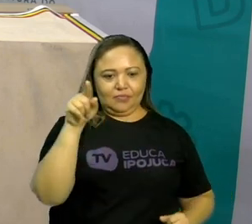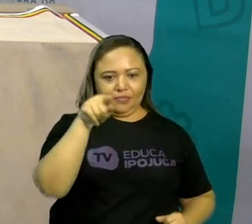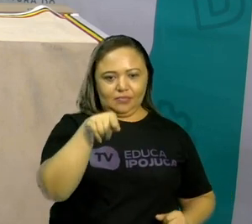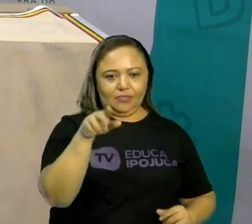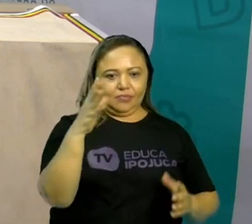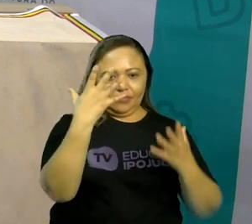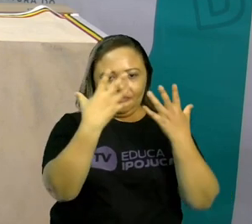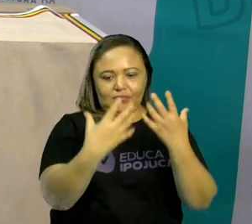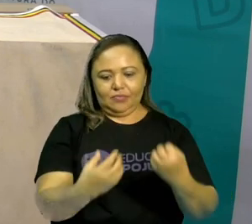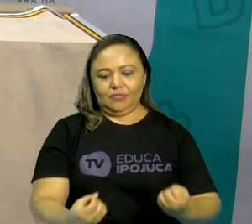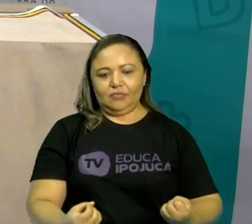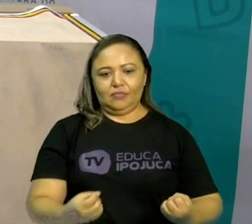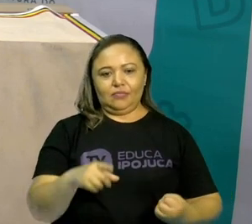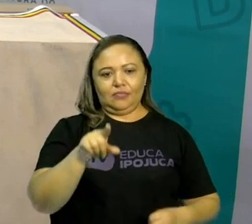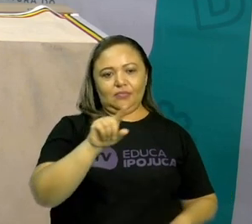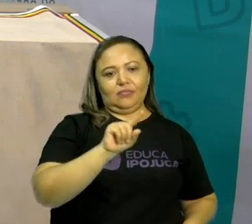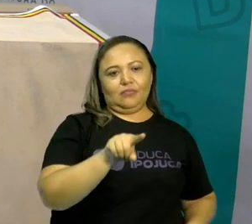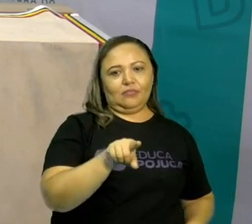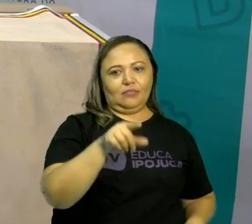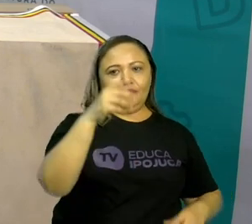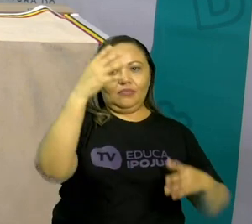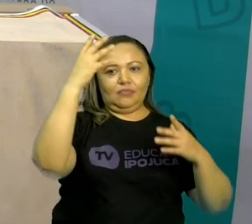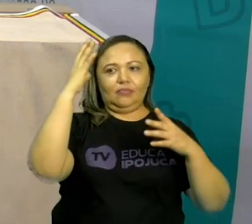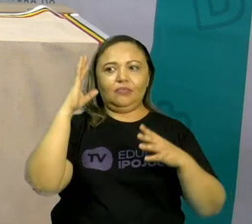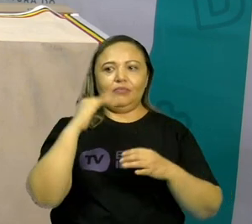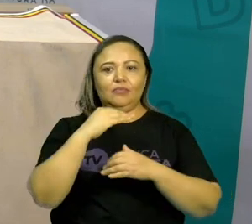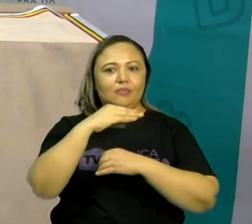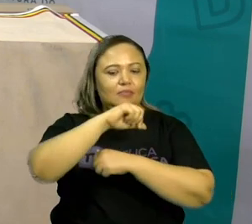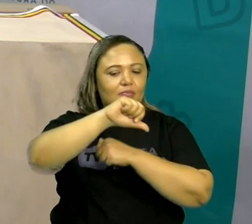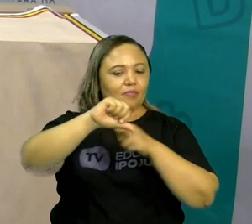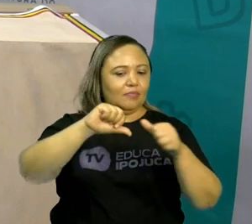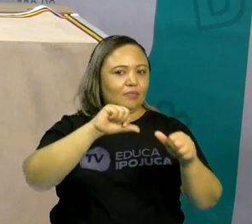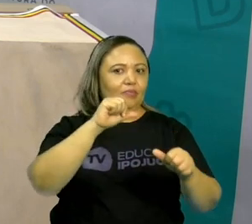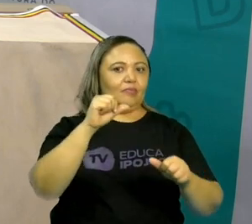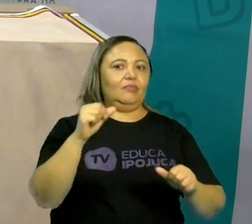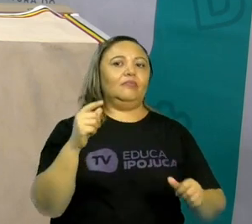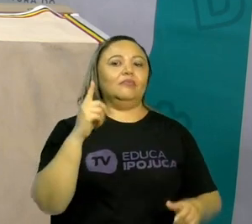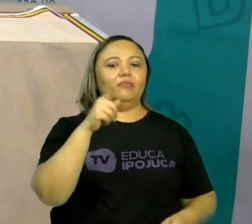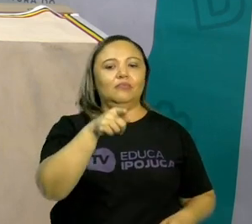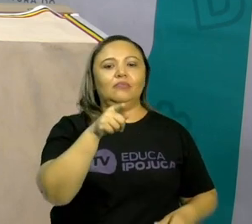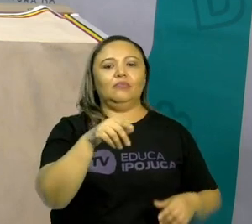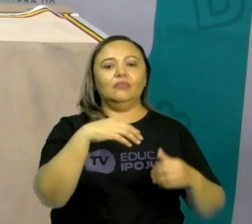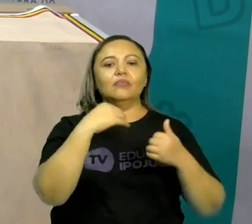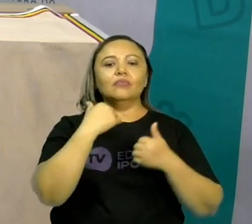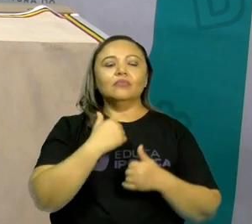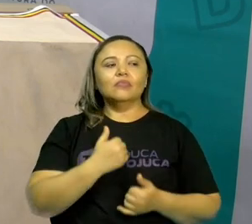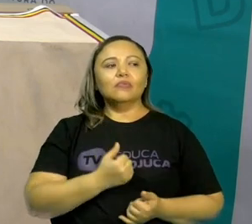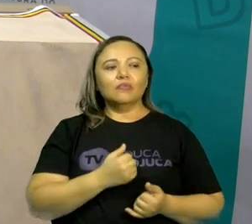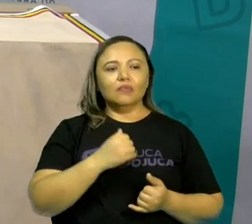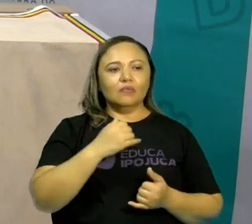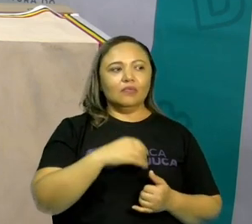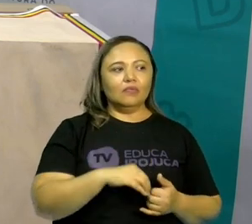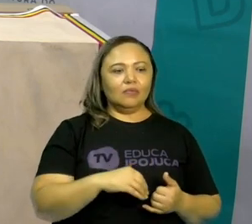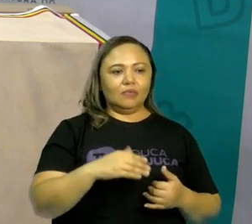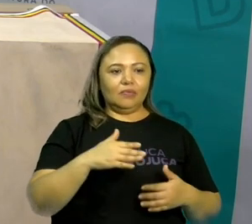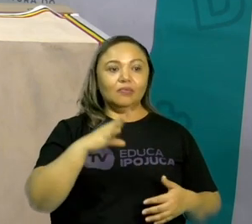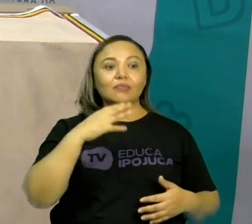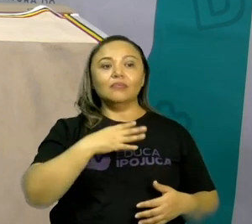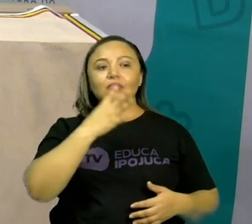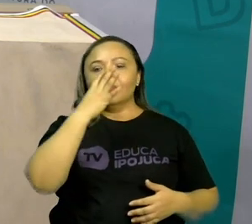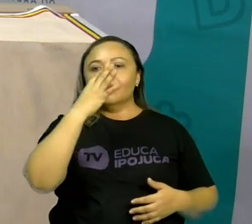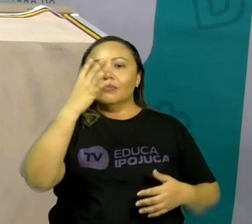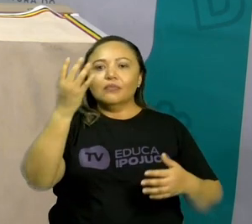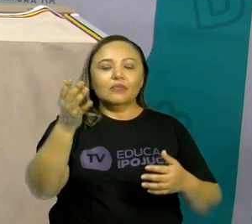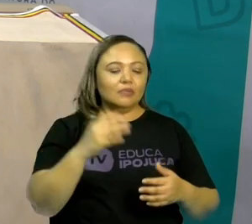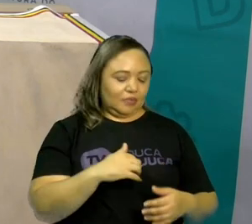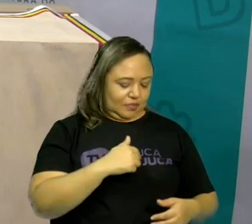você aceitaria. O que você melhoraria. Do que você iria se orgulhar. Esse